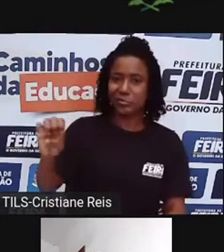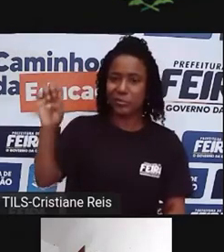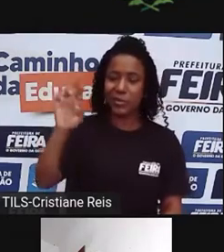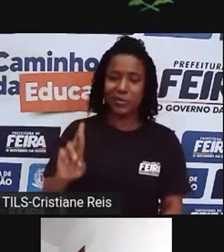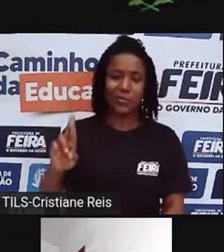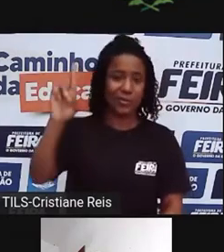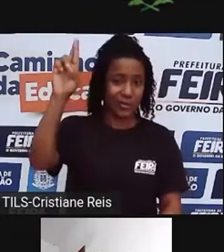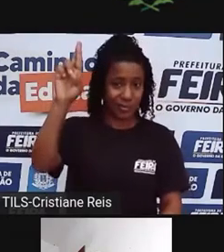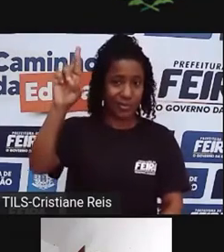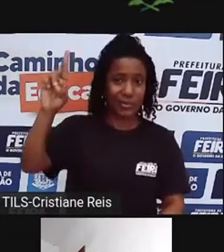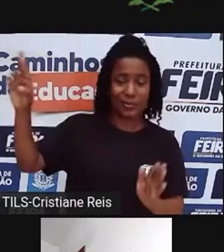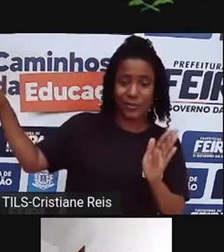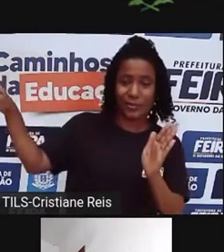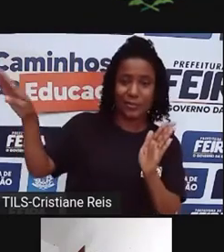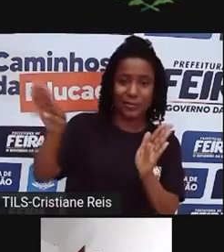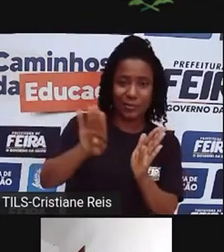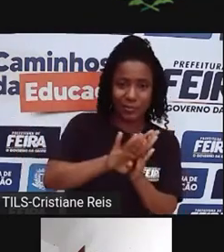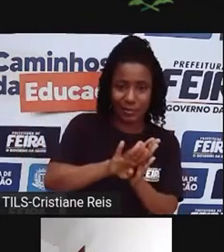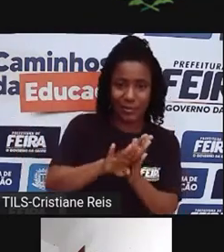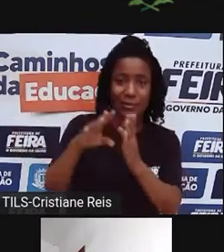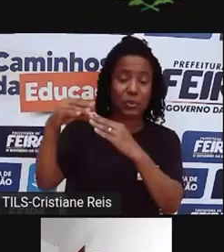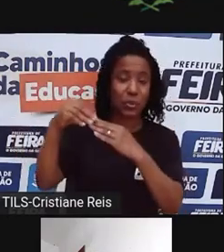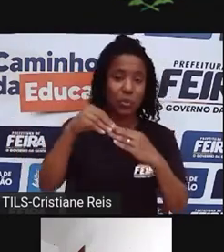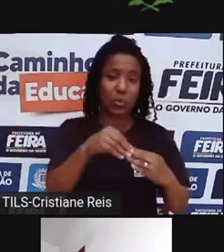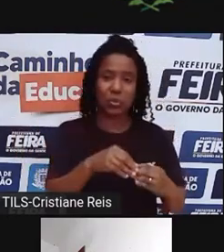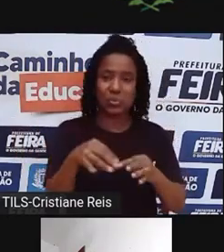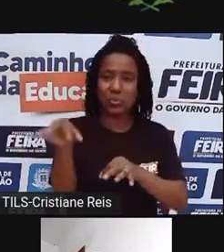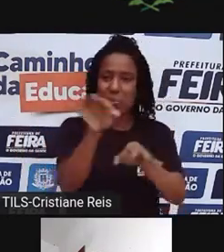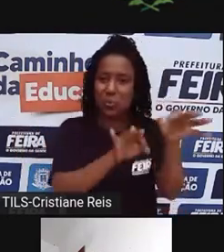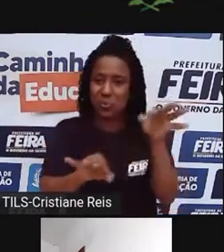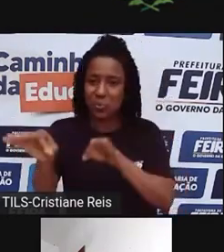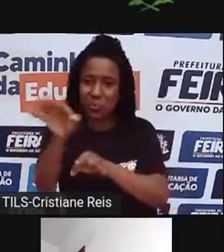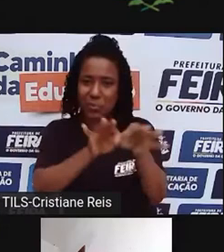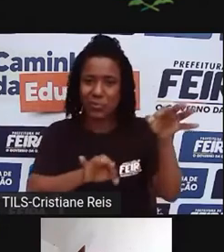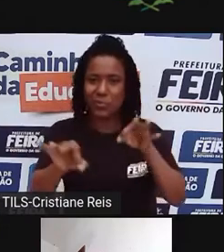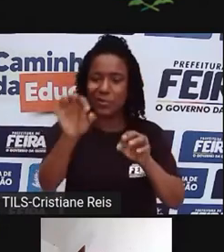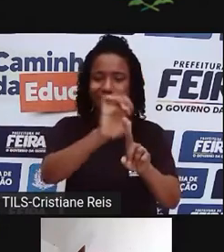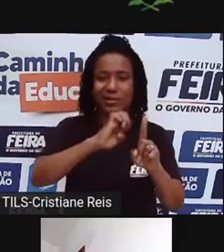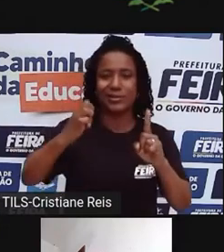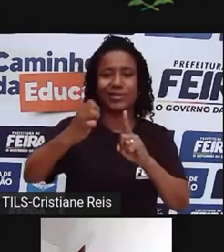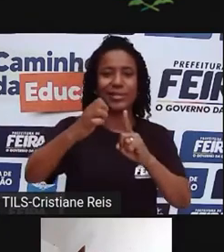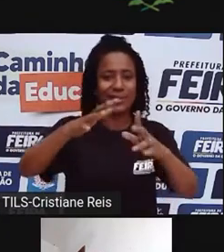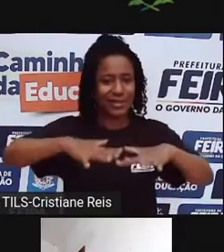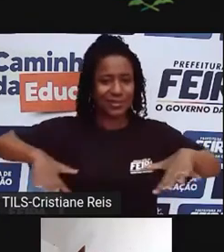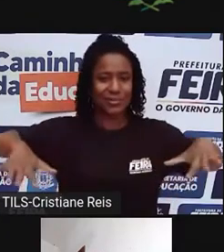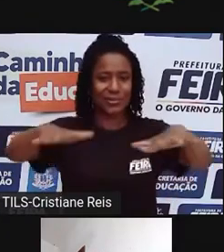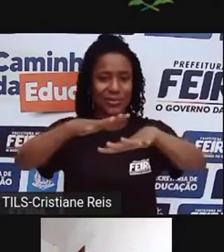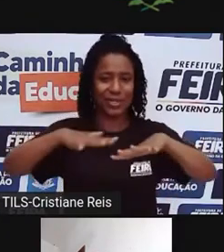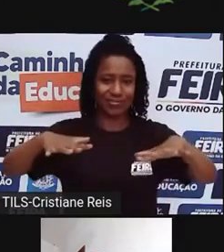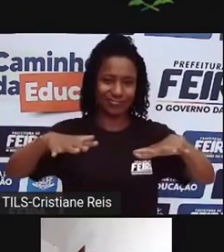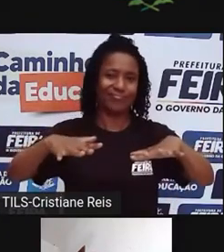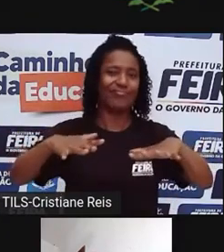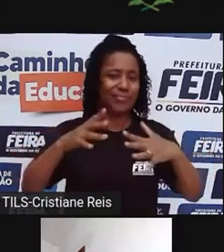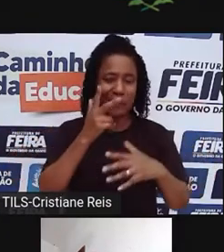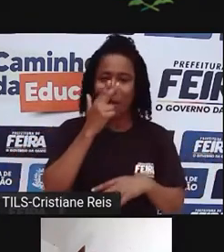aqui trazendo a civilização de uma forma muito importante, vitoriosa, heroica.